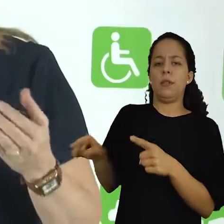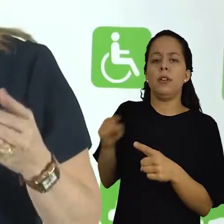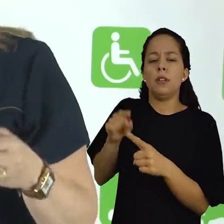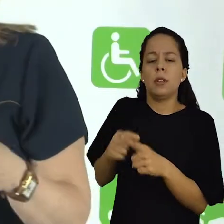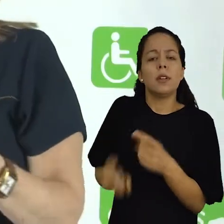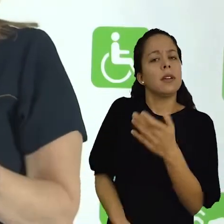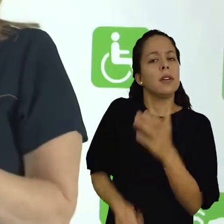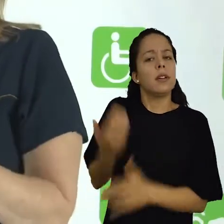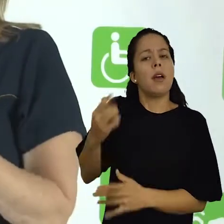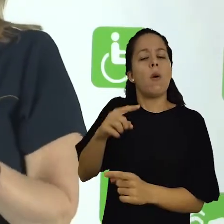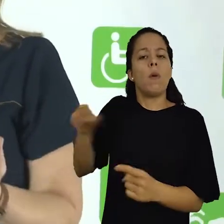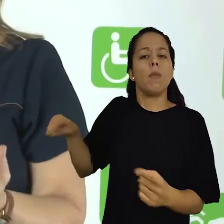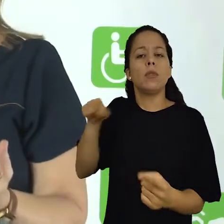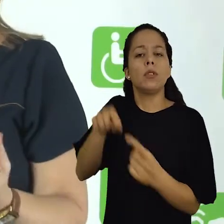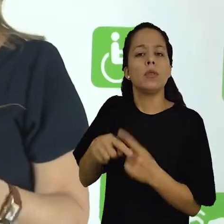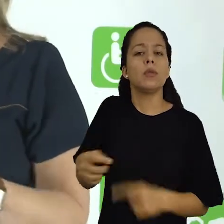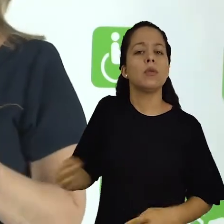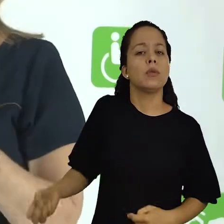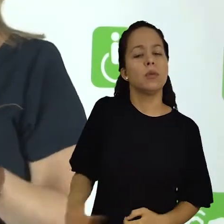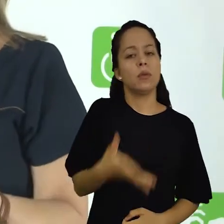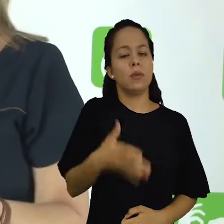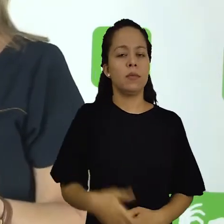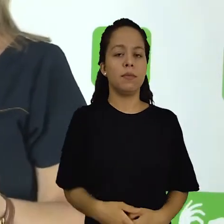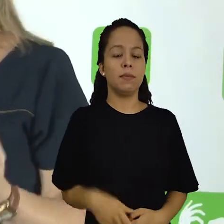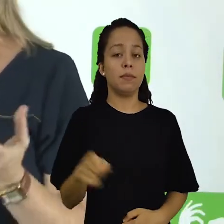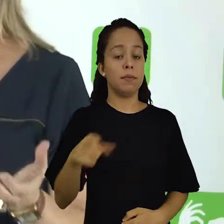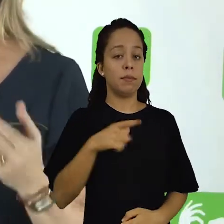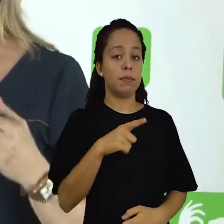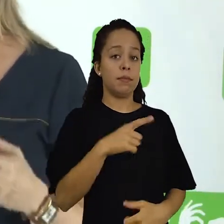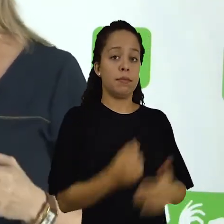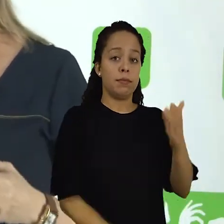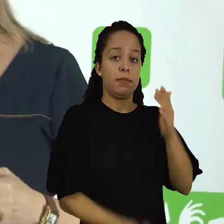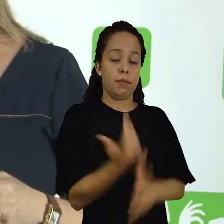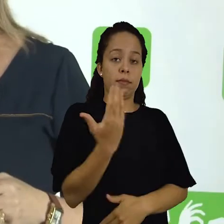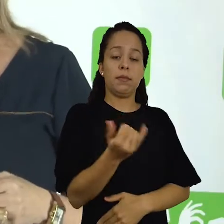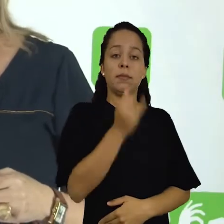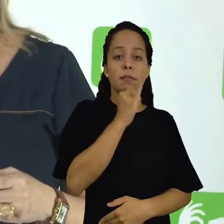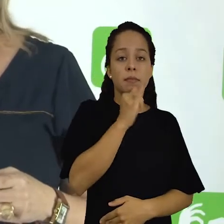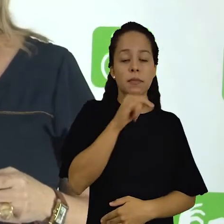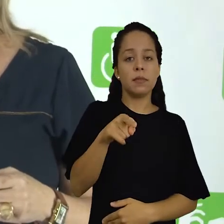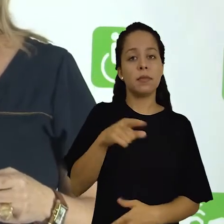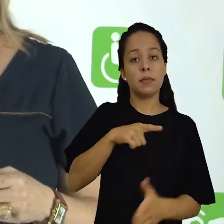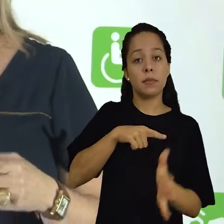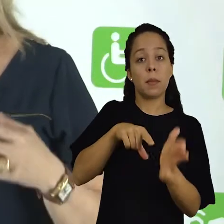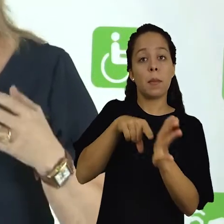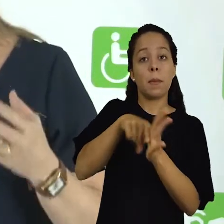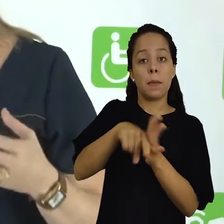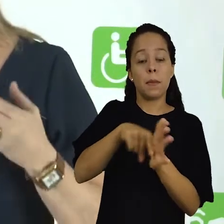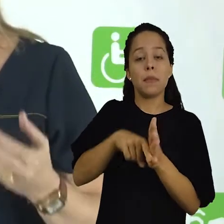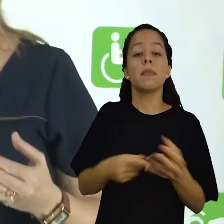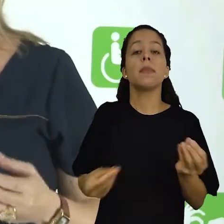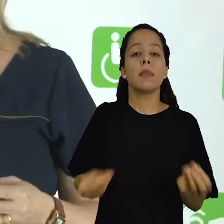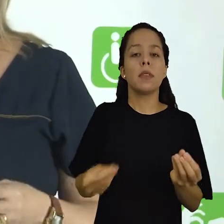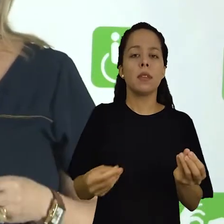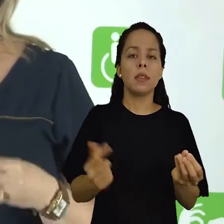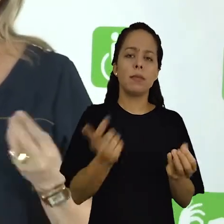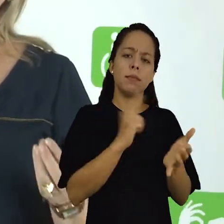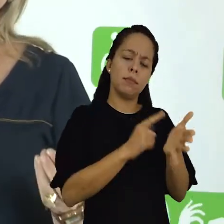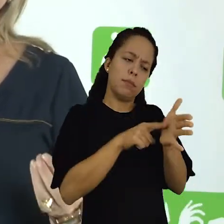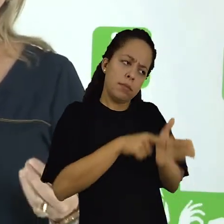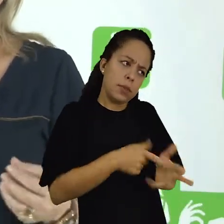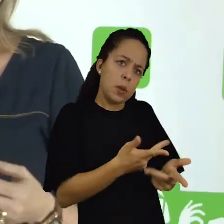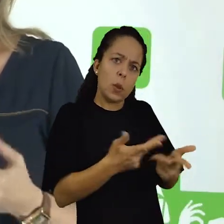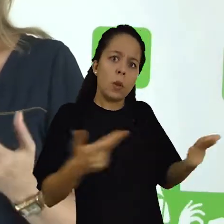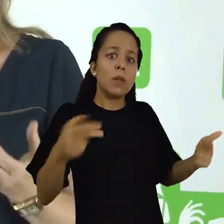criar novos artefatos, novos objetos. Você cria também, você pesquisa também para